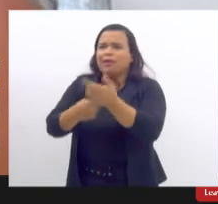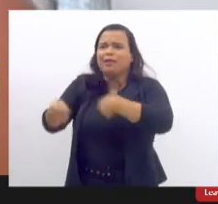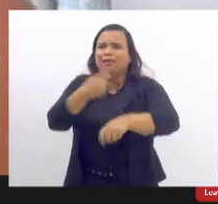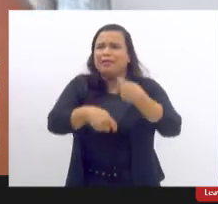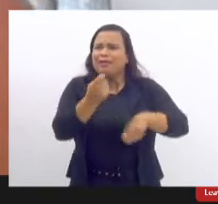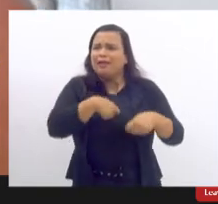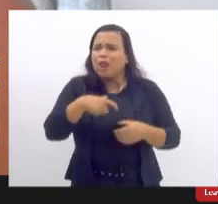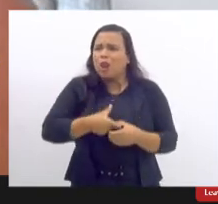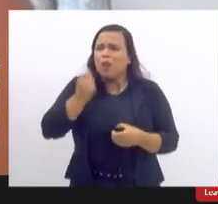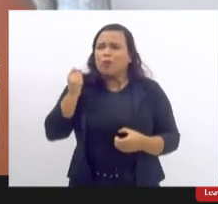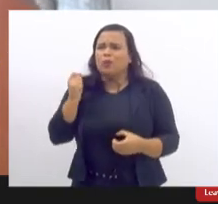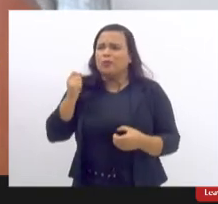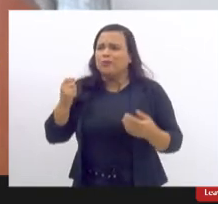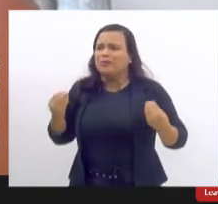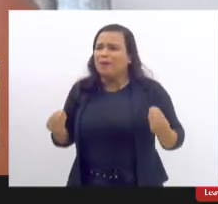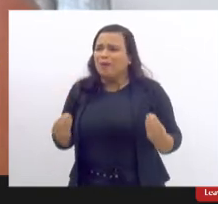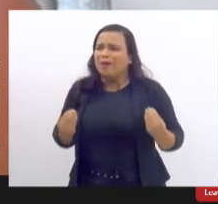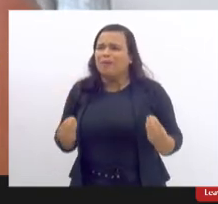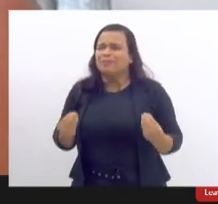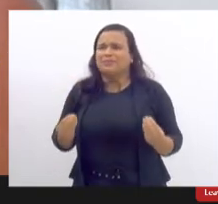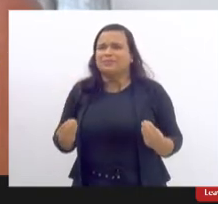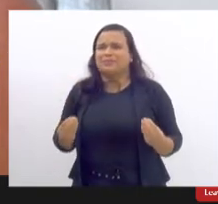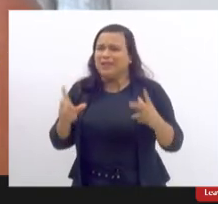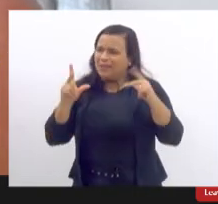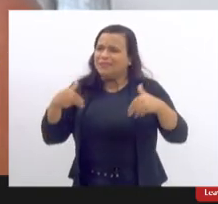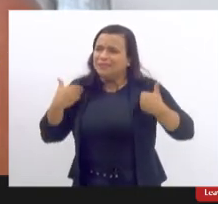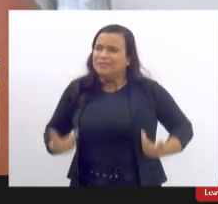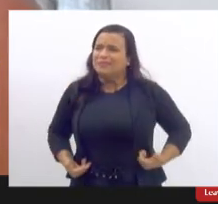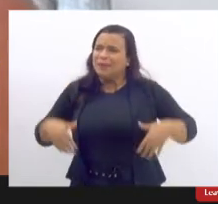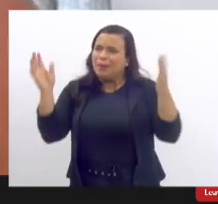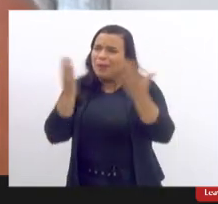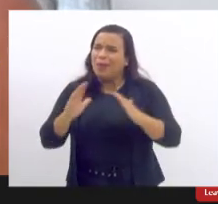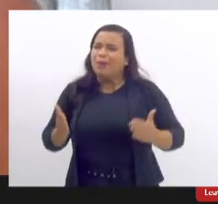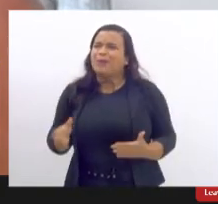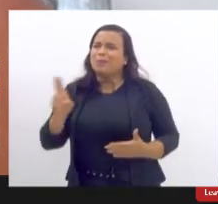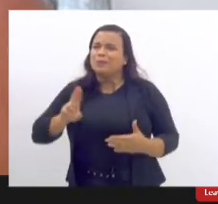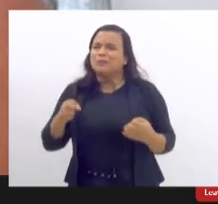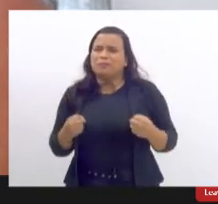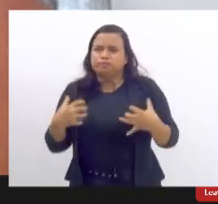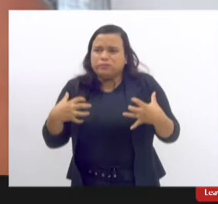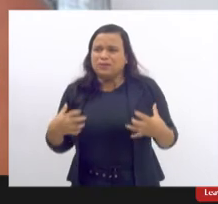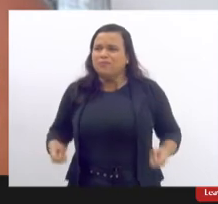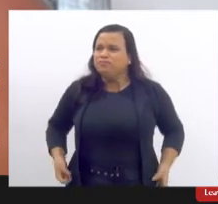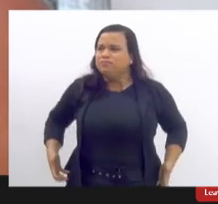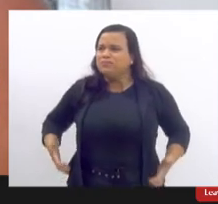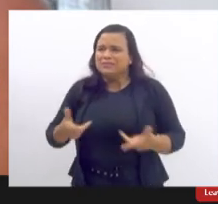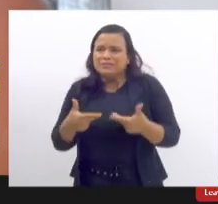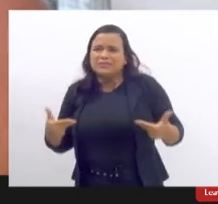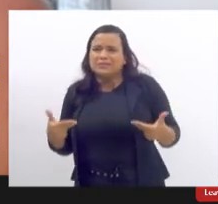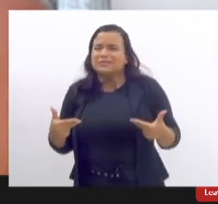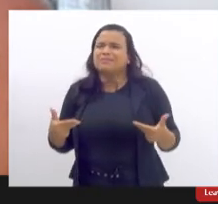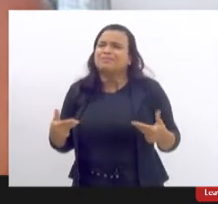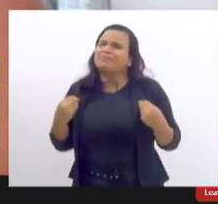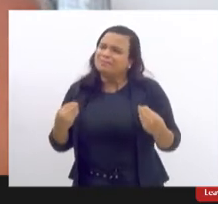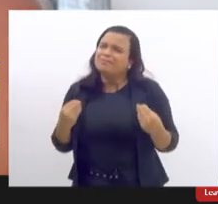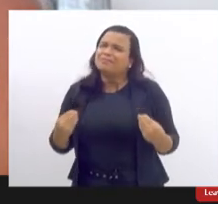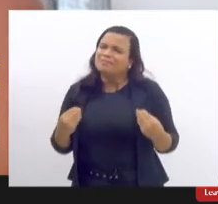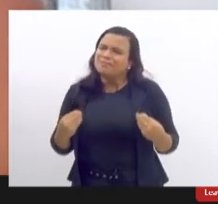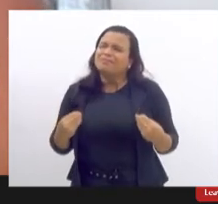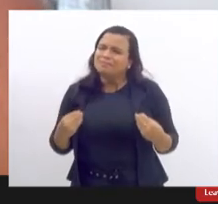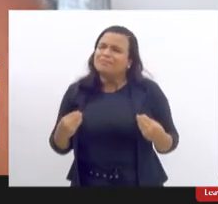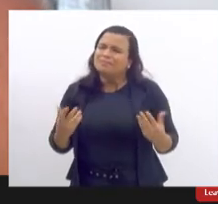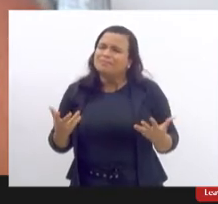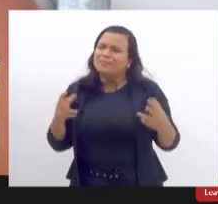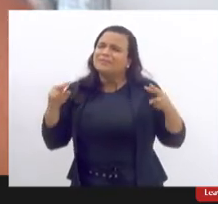lucro é dessa forma que a gente enxerga esse tipo de situação